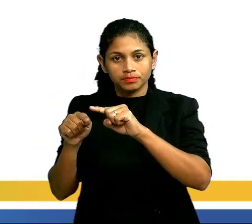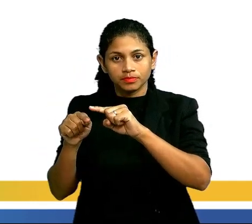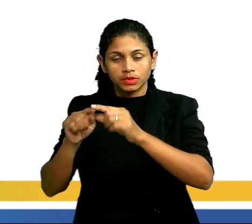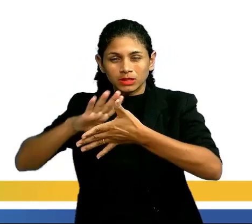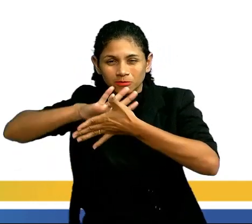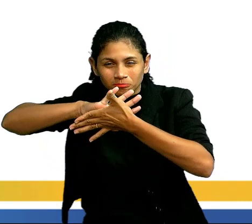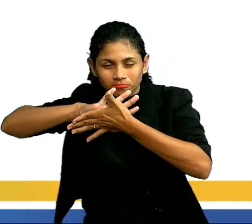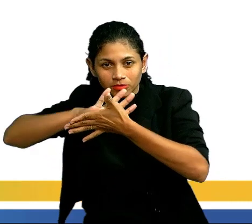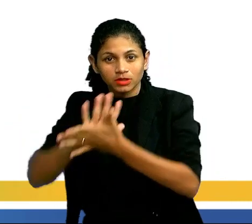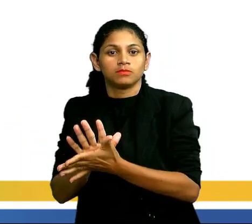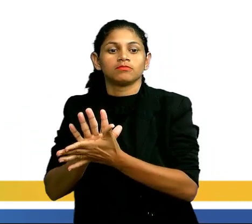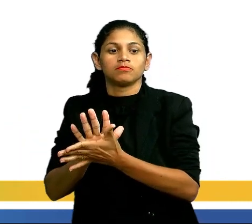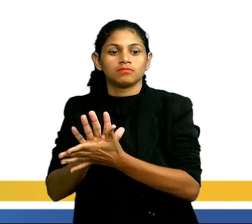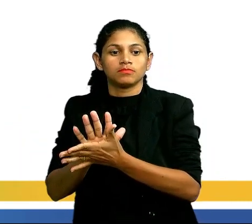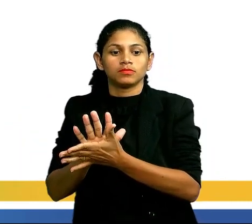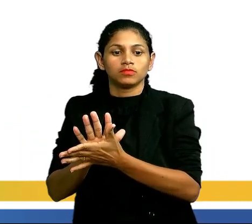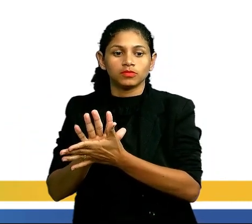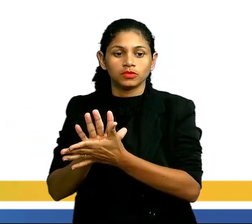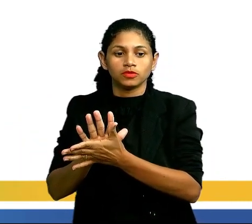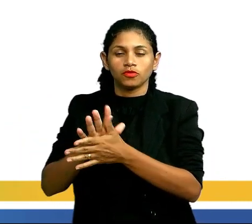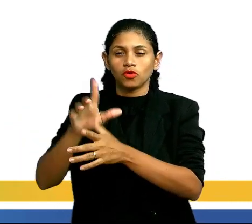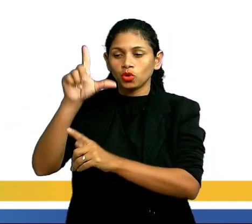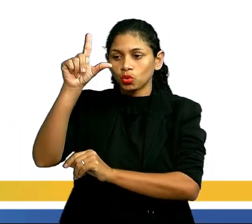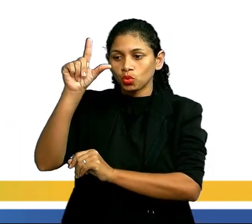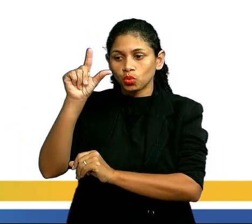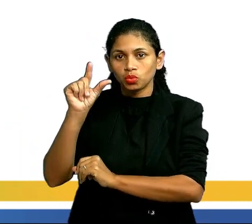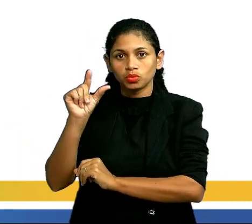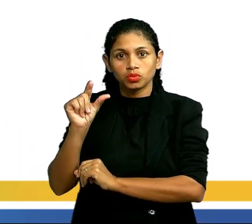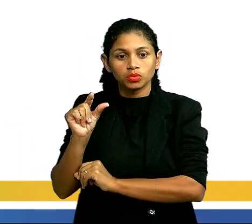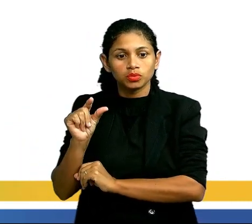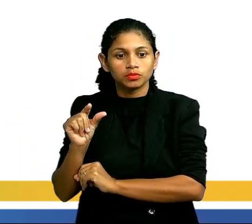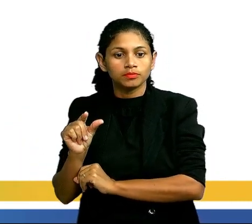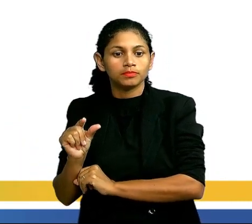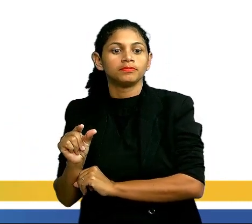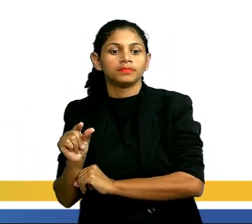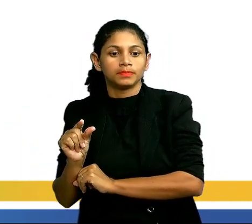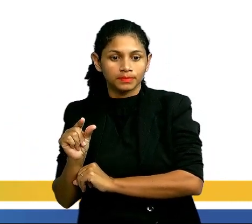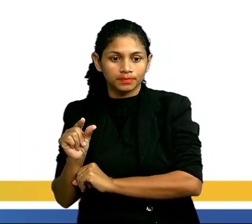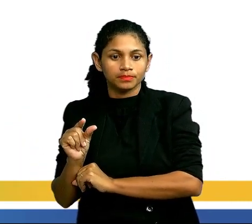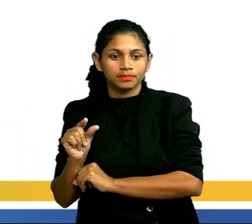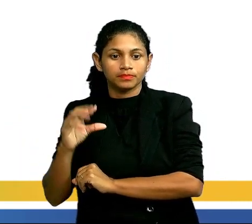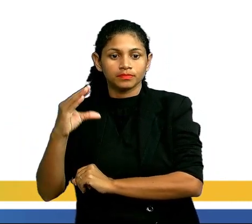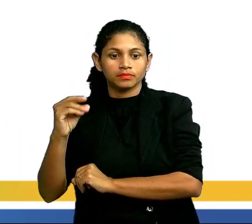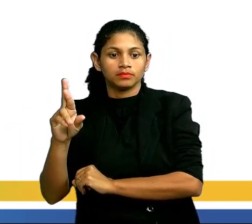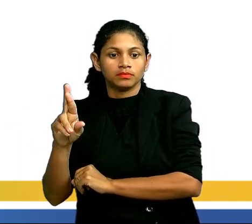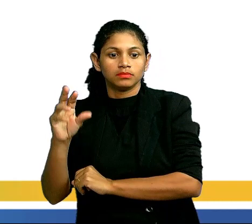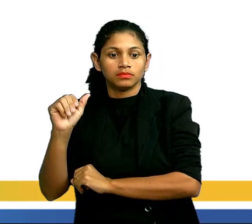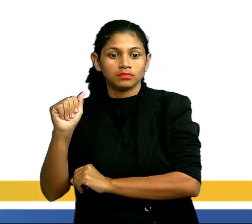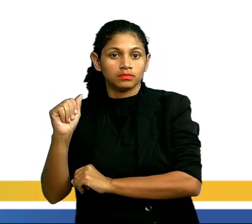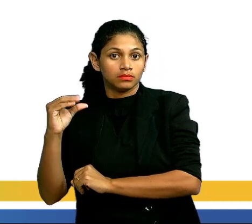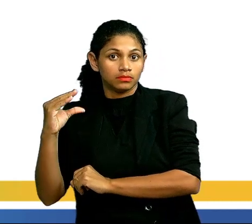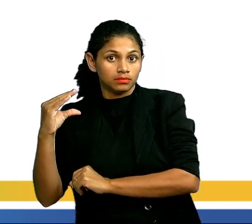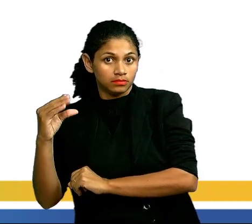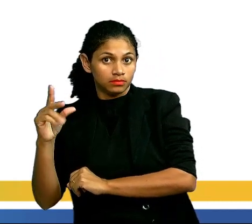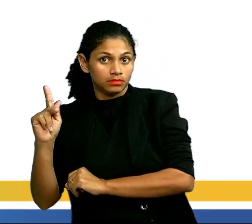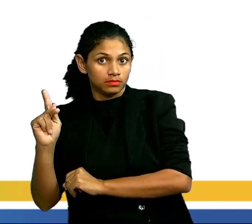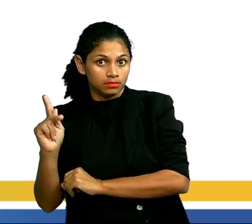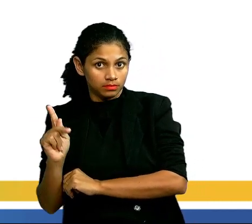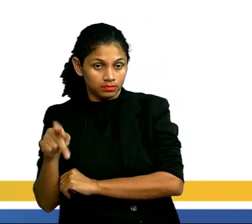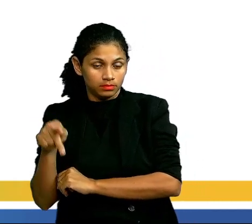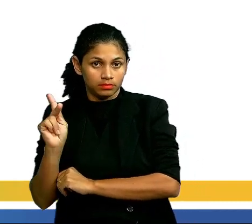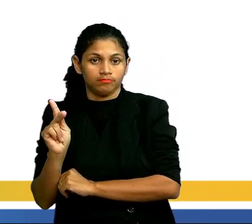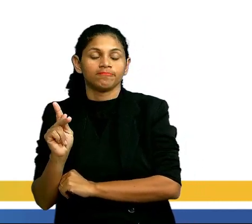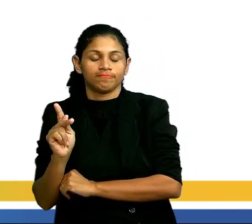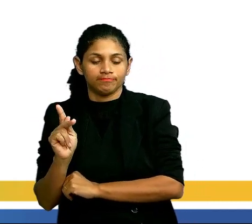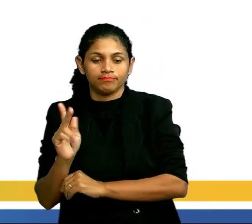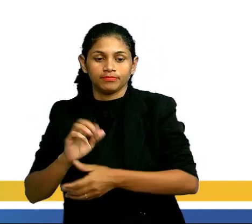quebrei mais ainda essa fração que foi retirada. Isso é craque, perfeito? Tudo bem? Entendido então a diferença